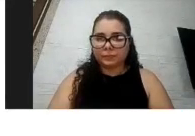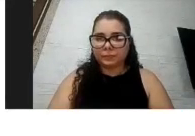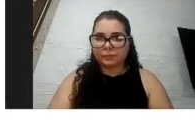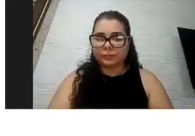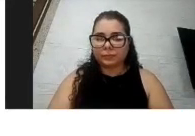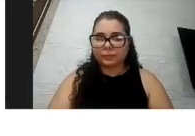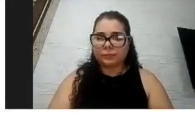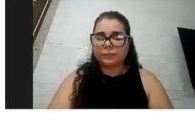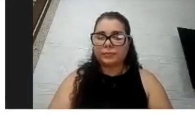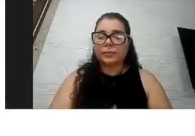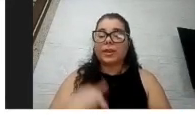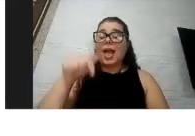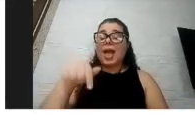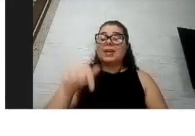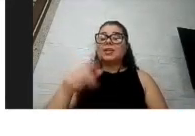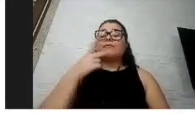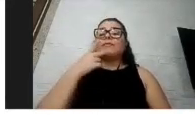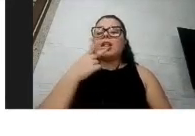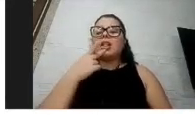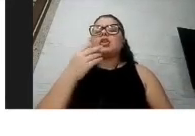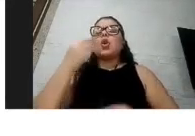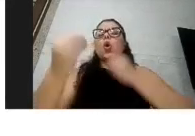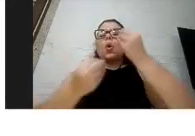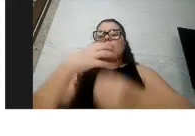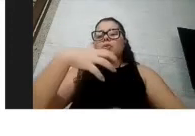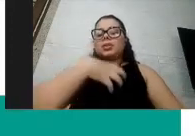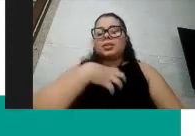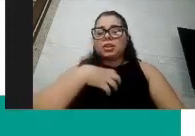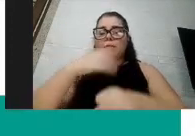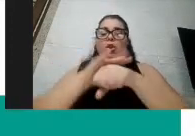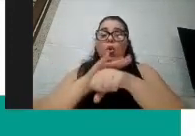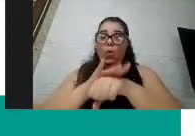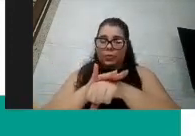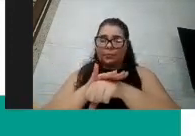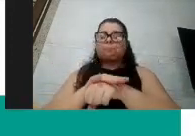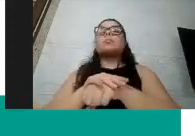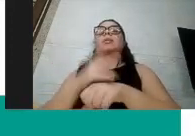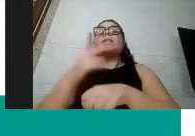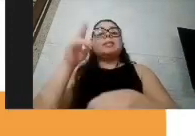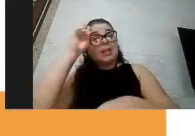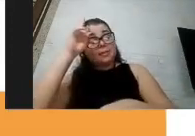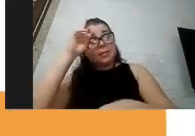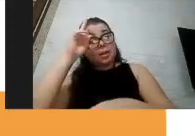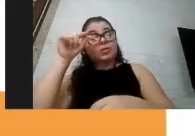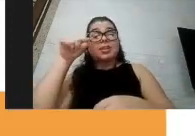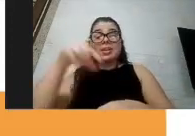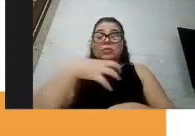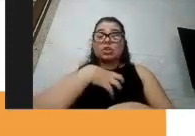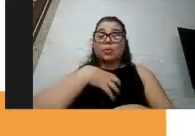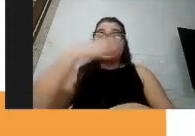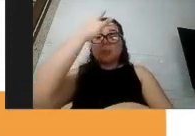aqui sobre os sintomas lembrando que são sintomas em pacientes admitidos nos hospitais tá